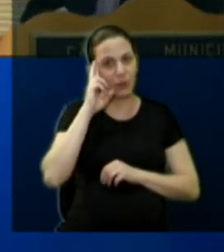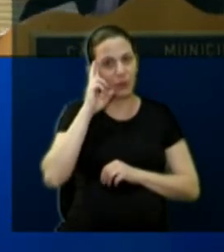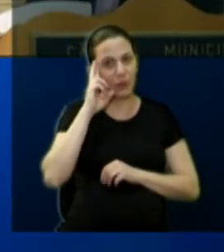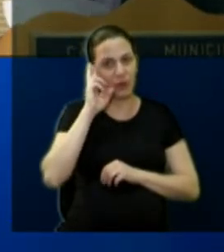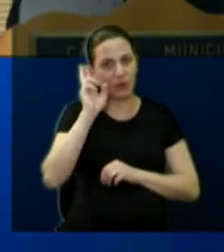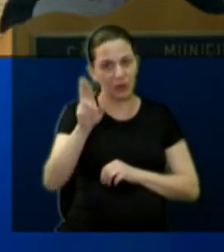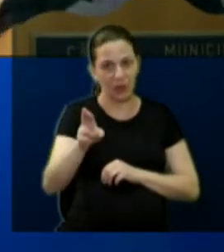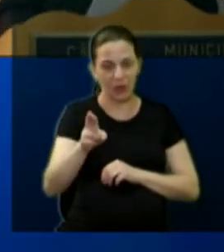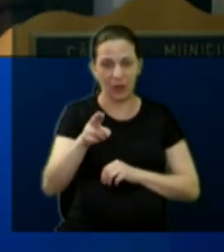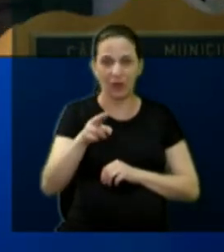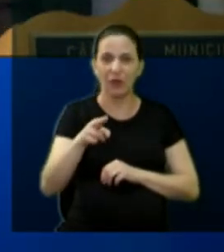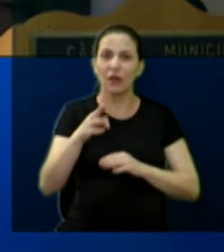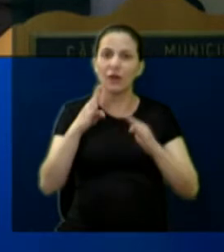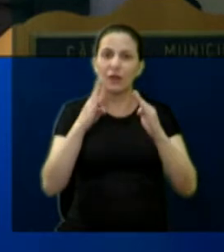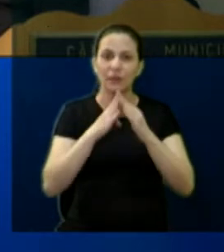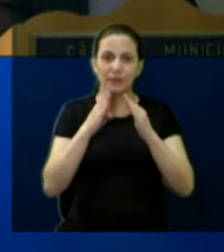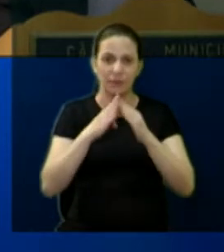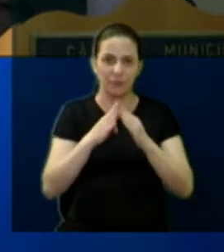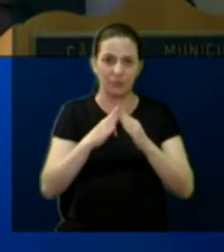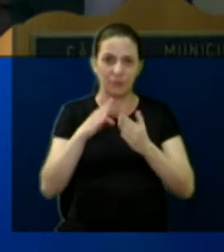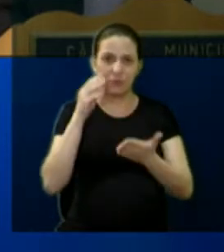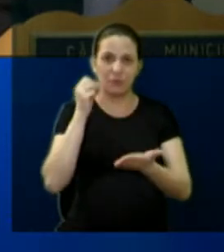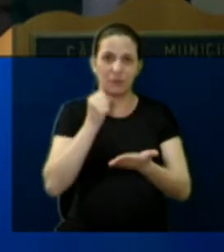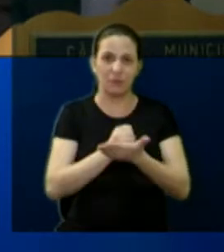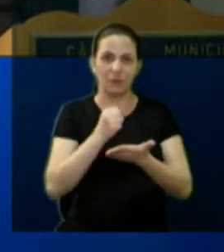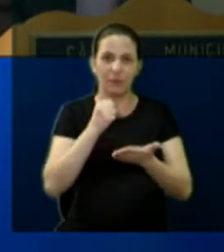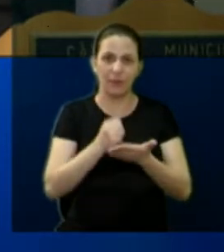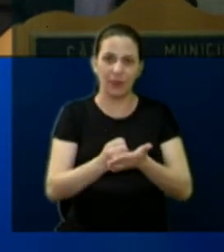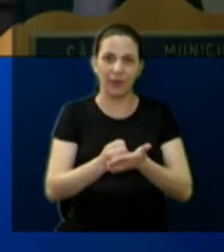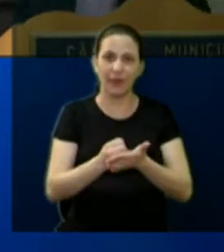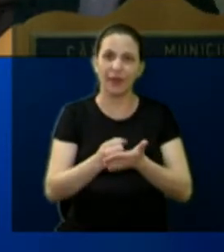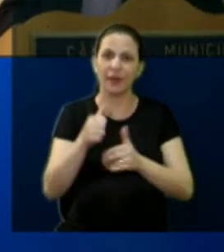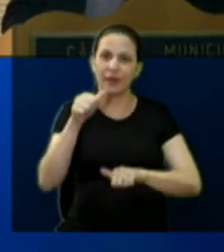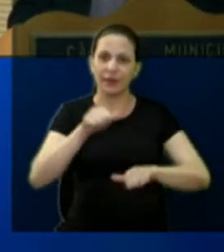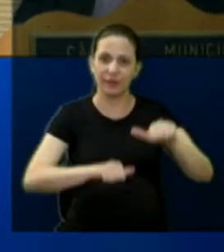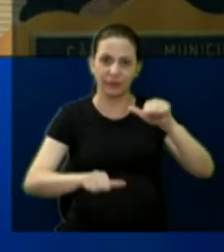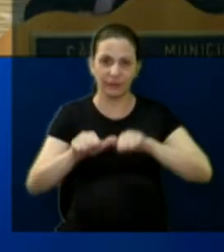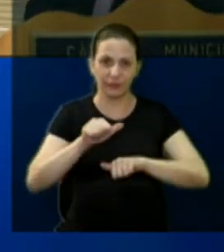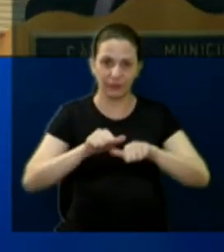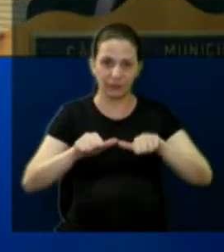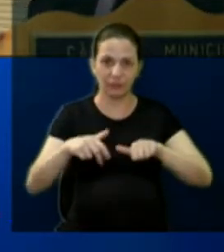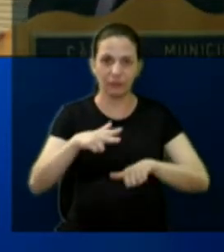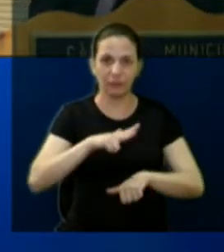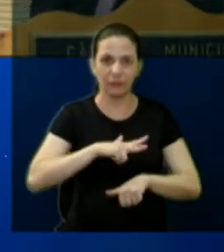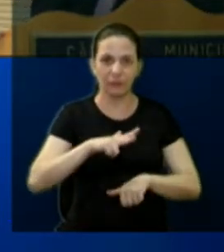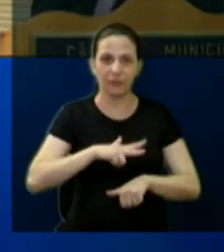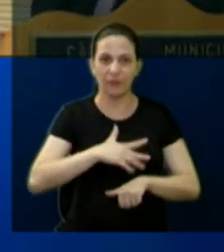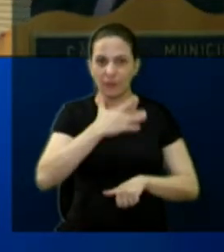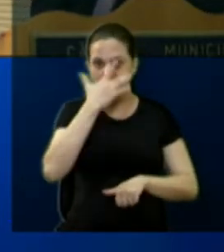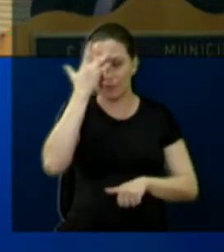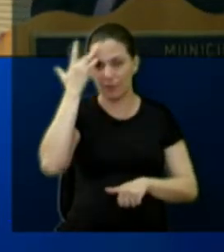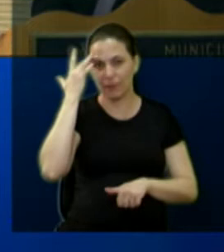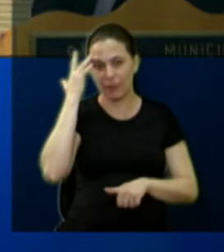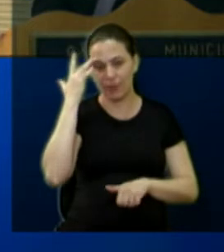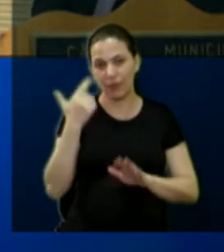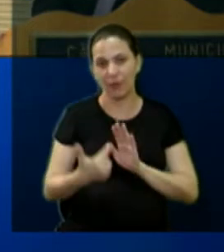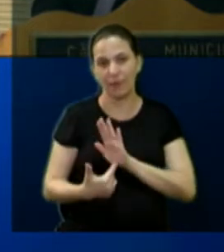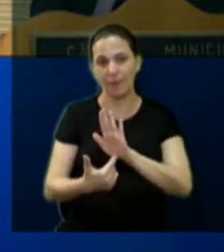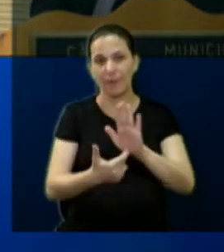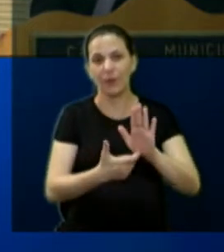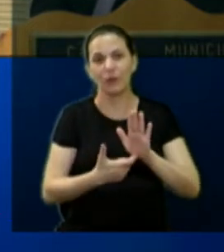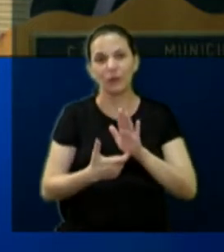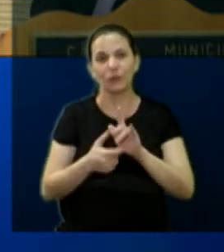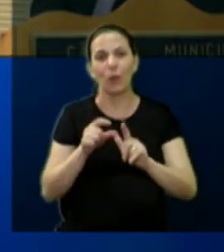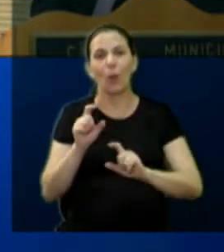resolveu contratar um perito, um perito avaliador, e esse perito colocou aí,